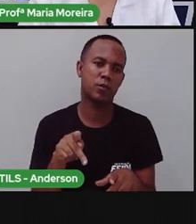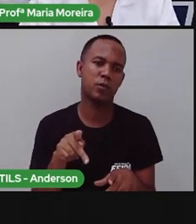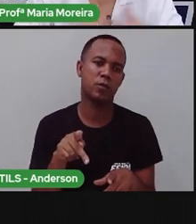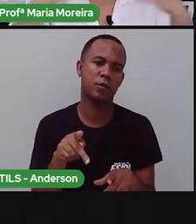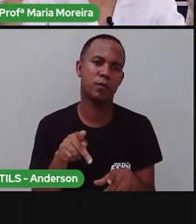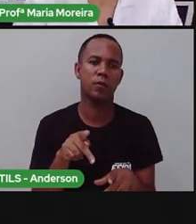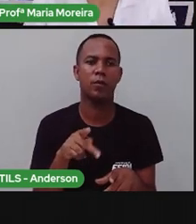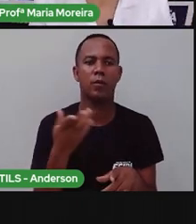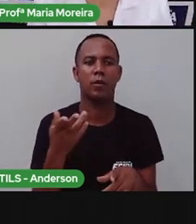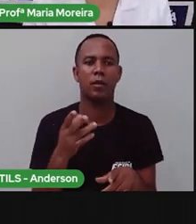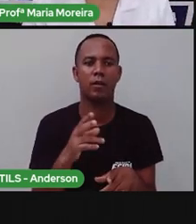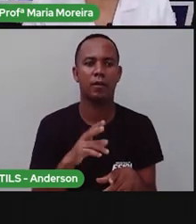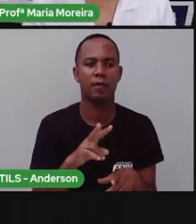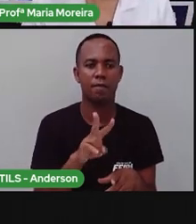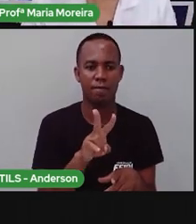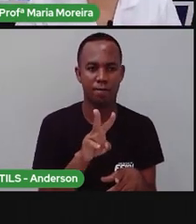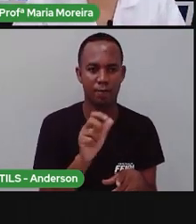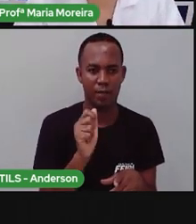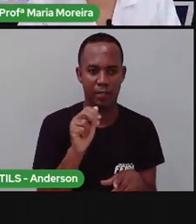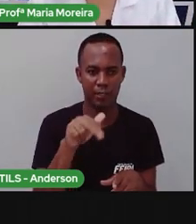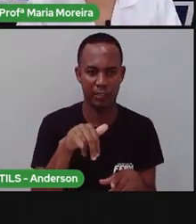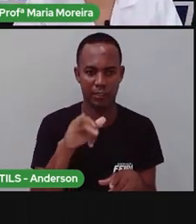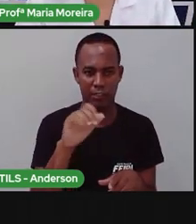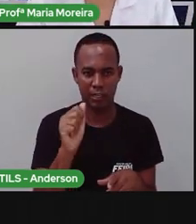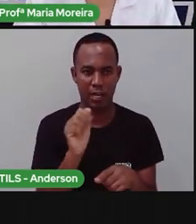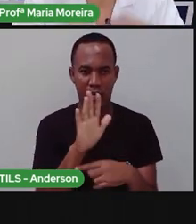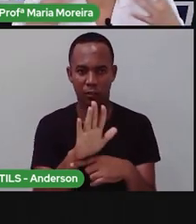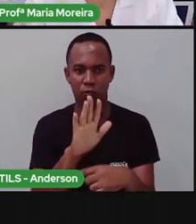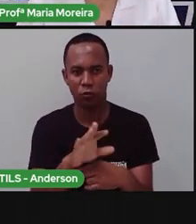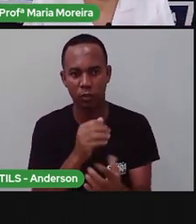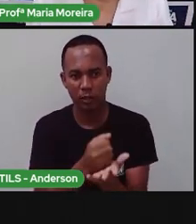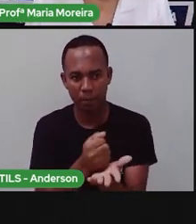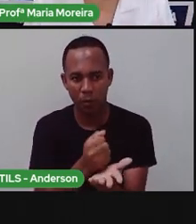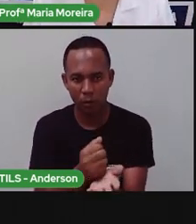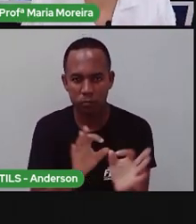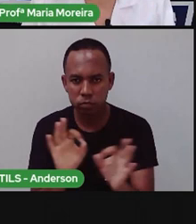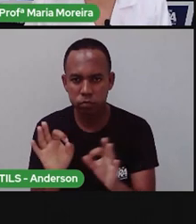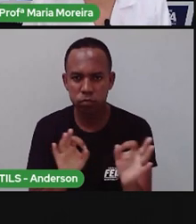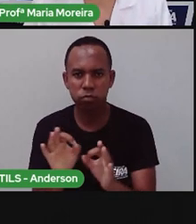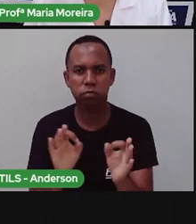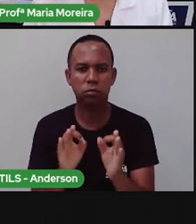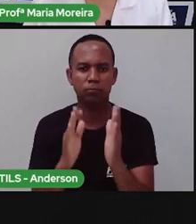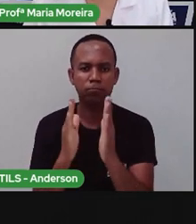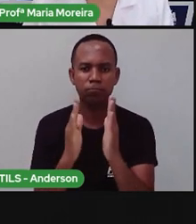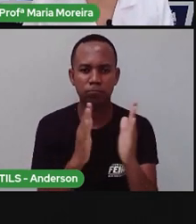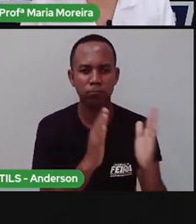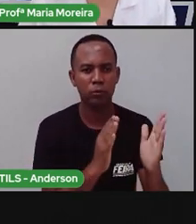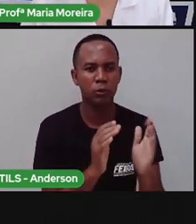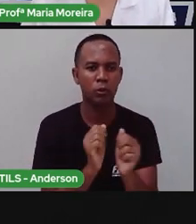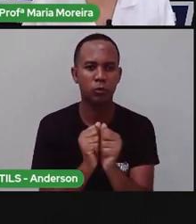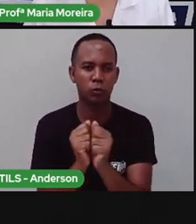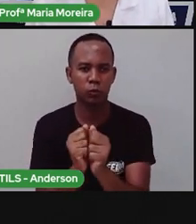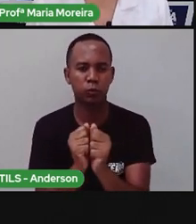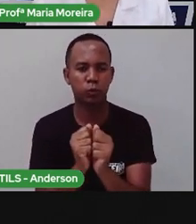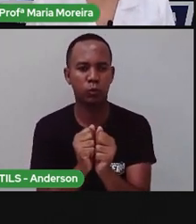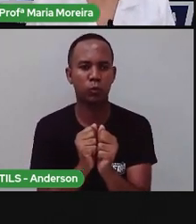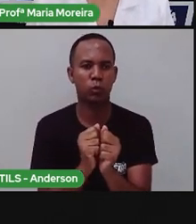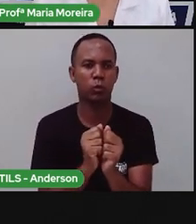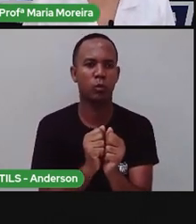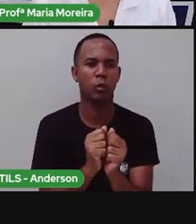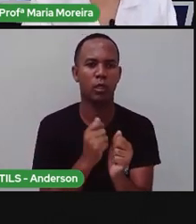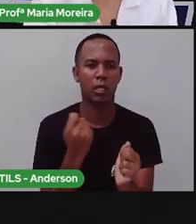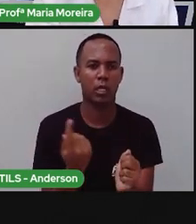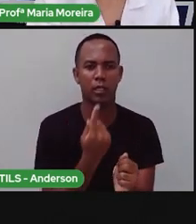meu suporte, que é o quem planeja tudo isso. E aqui, depois a Pro Planeja, fazendo material junto com o Anderson. Então, isso é planejar.